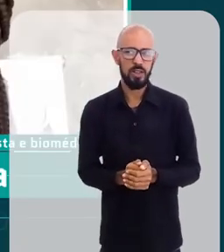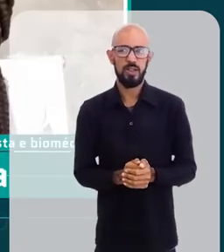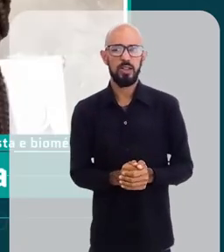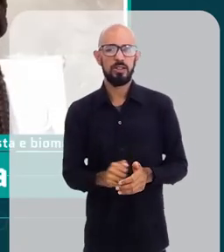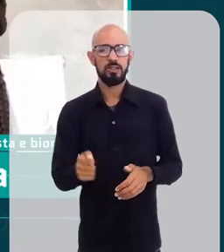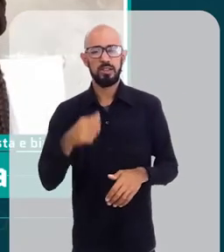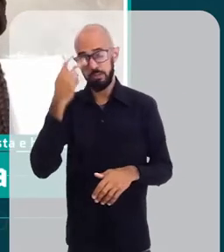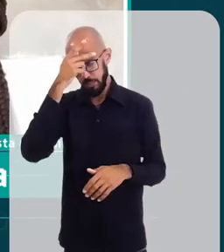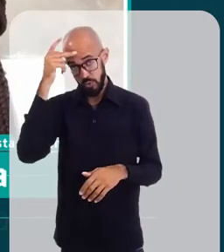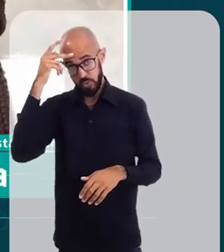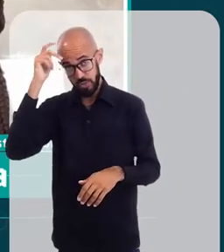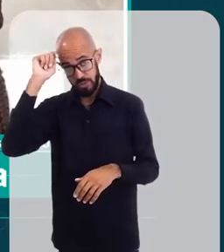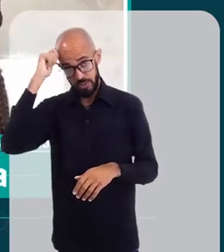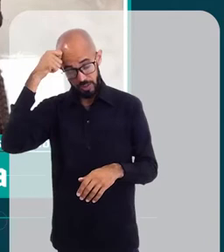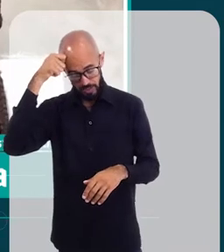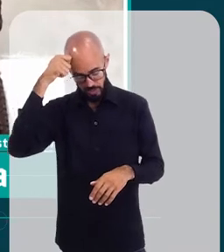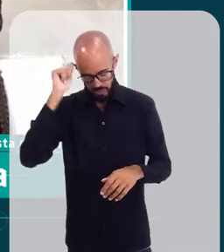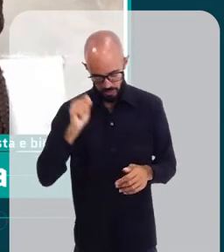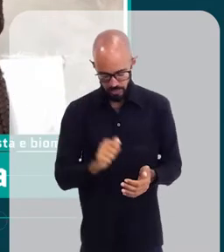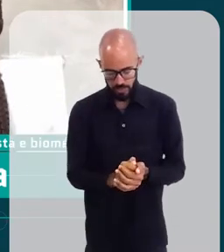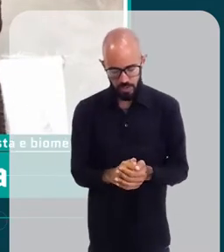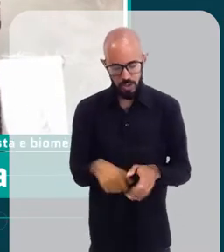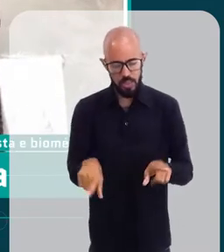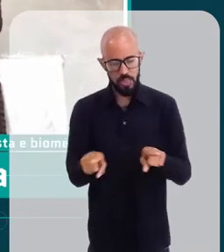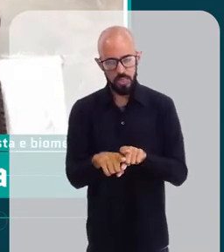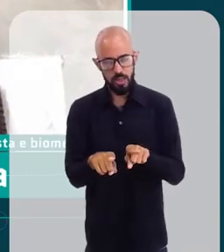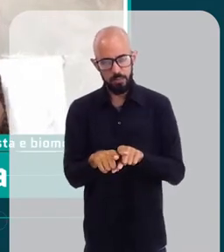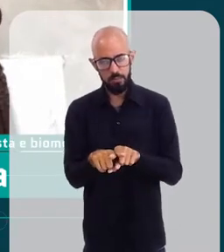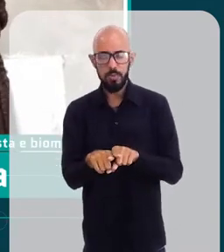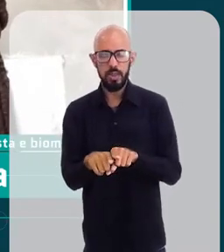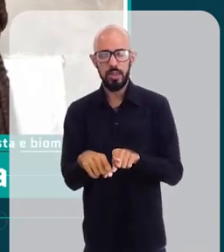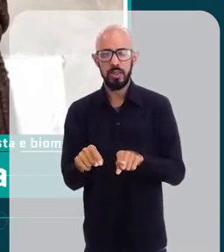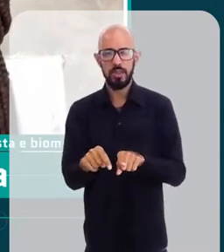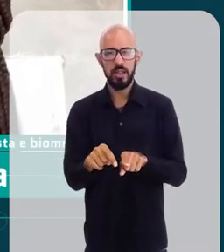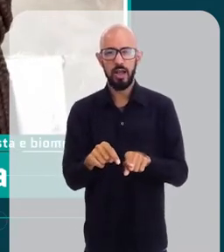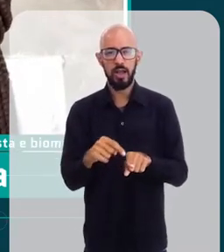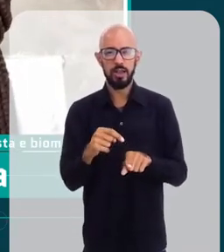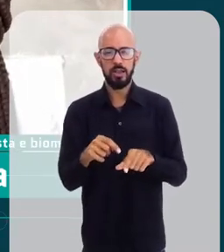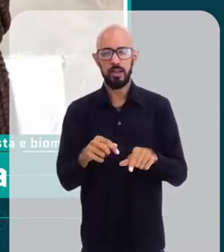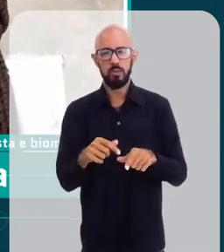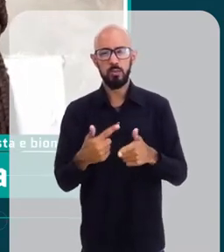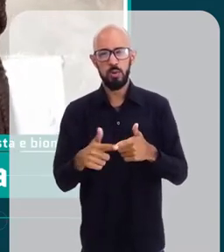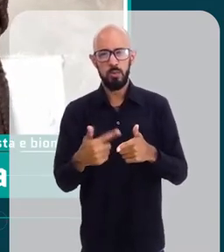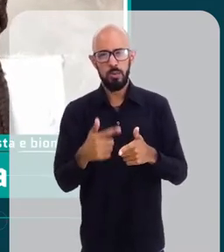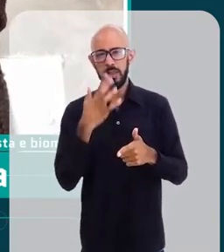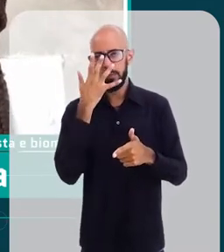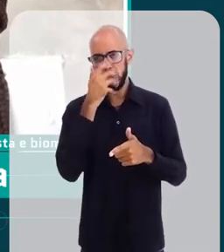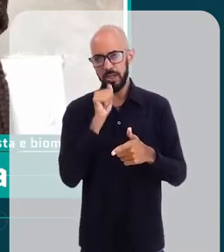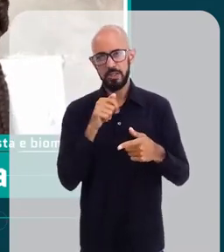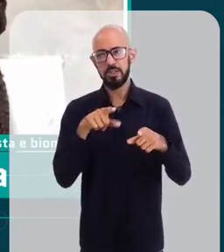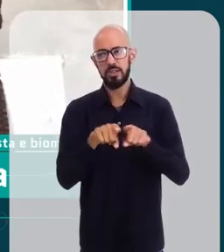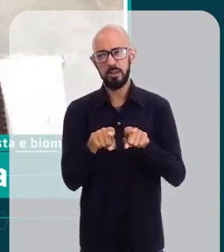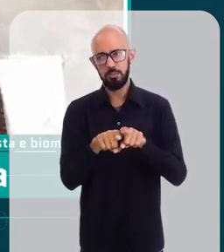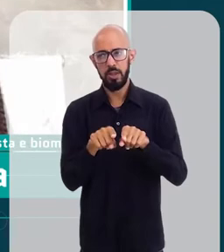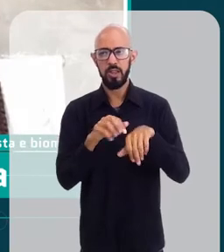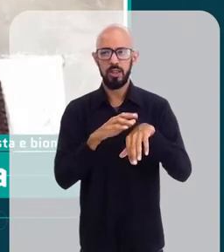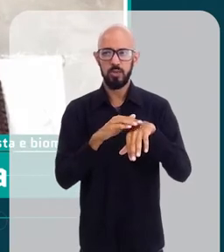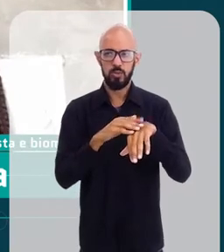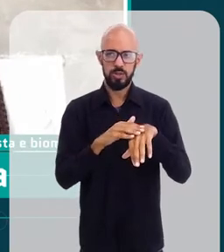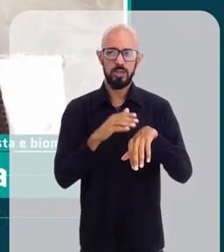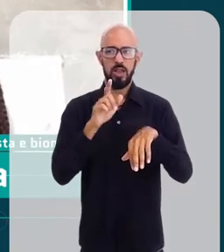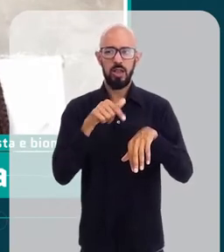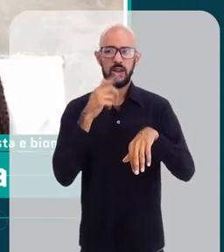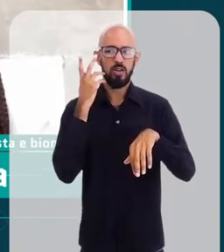fototipos altos, são as pessoas de pele negra. Então, é muito comum, tanto na questão estética, quanto na parte patológica